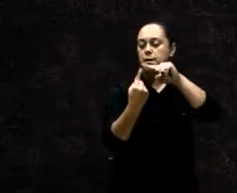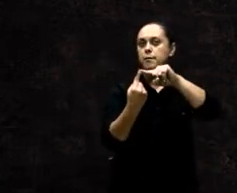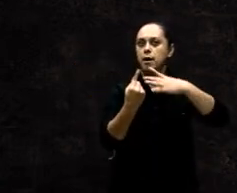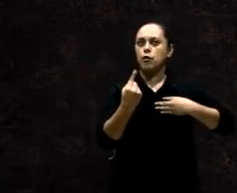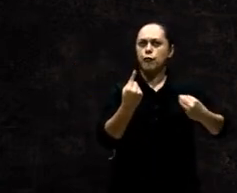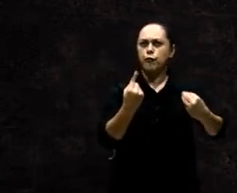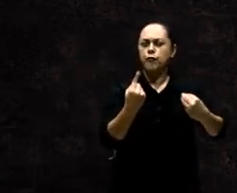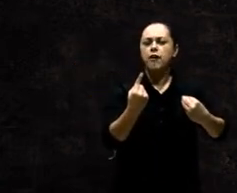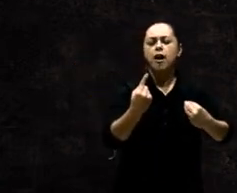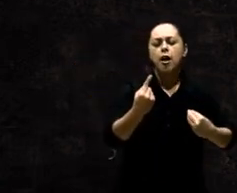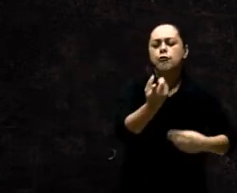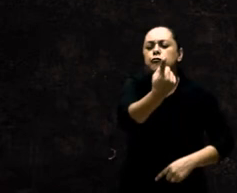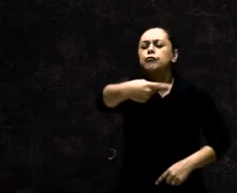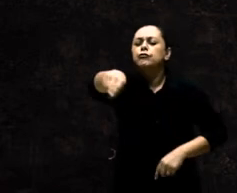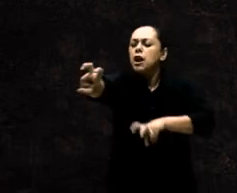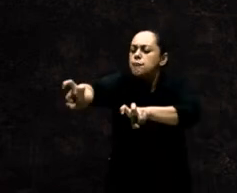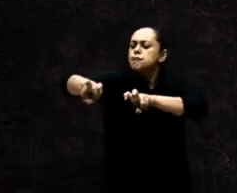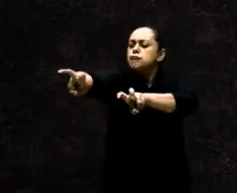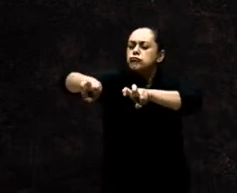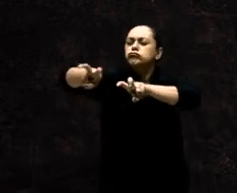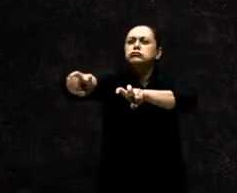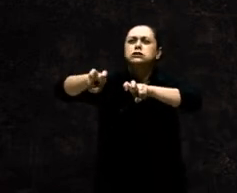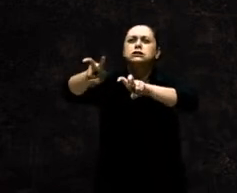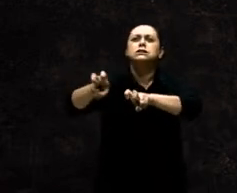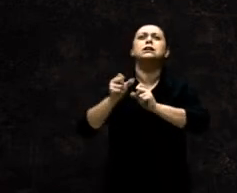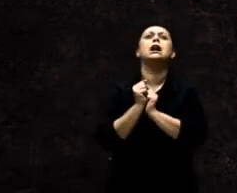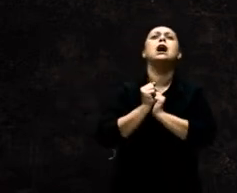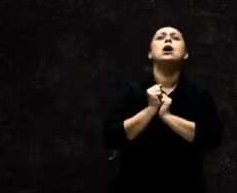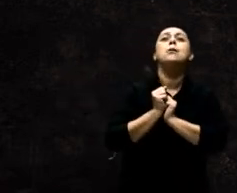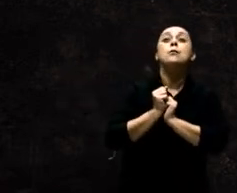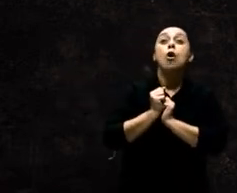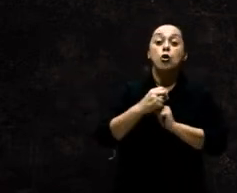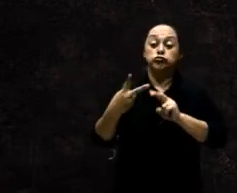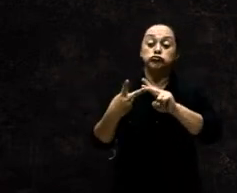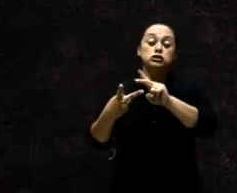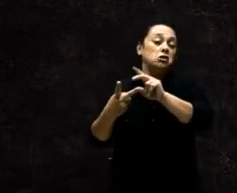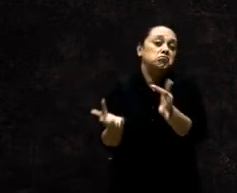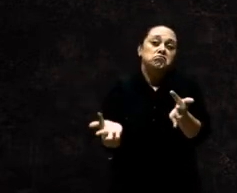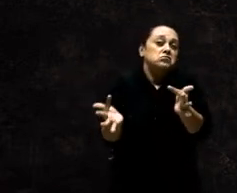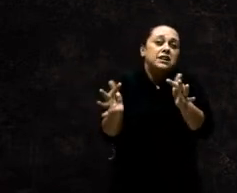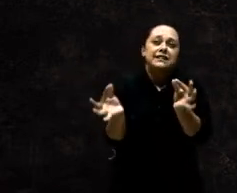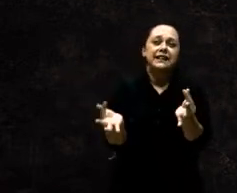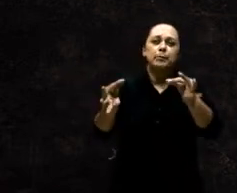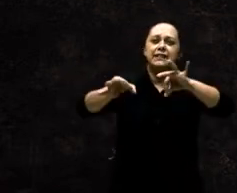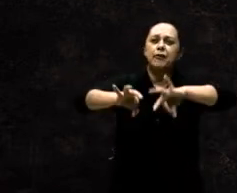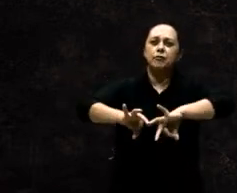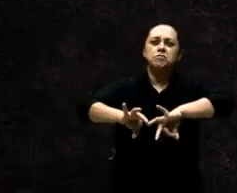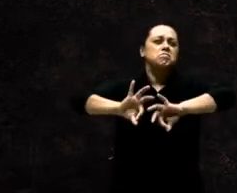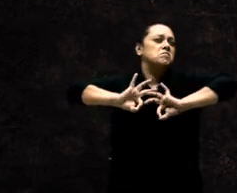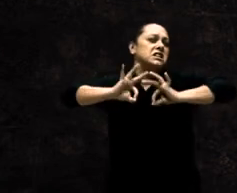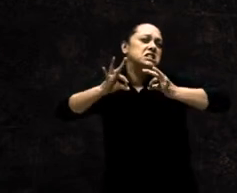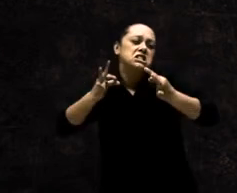Mas Jacó Era varão simples Habitando em tendas